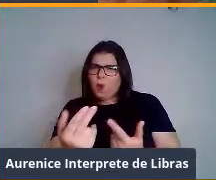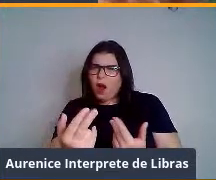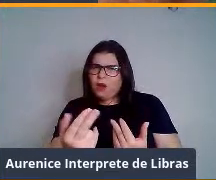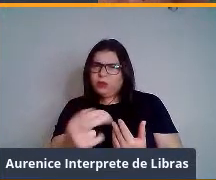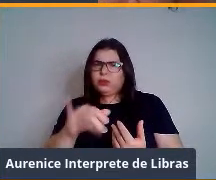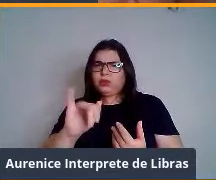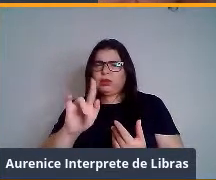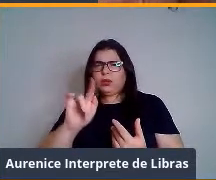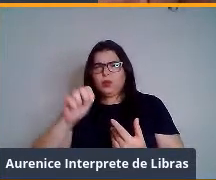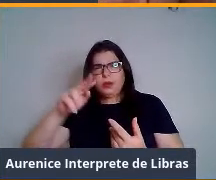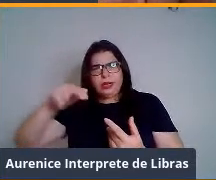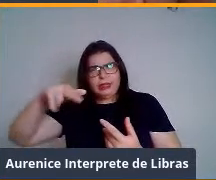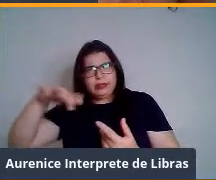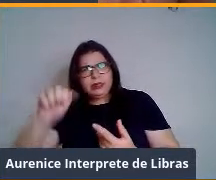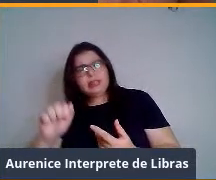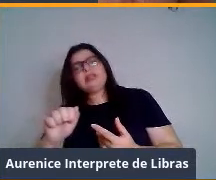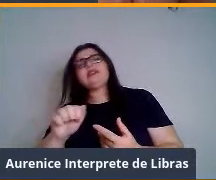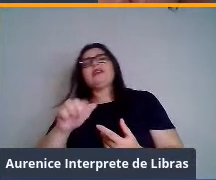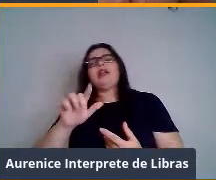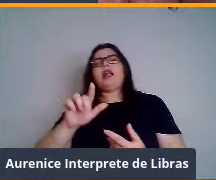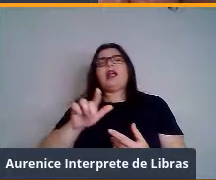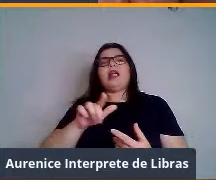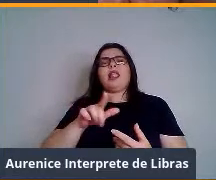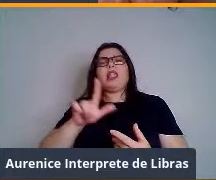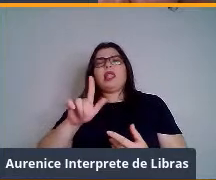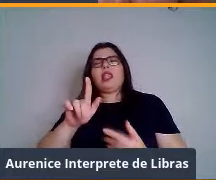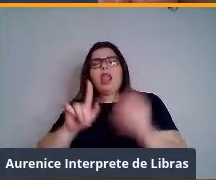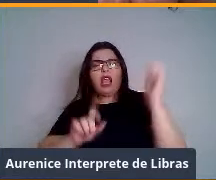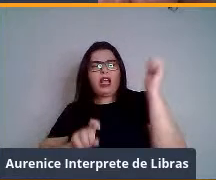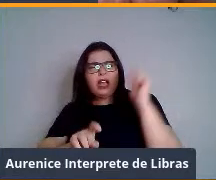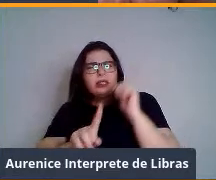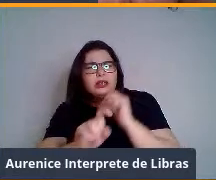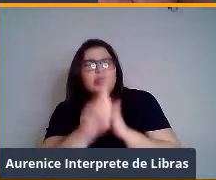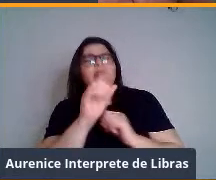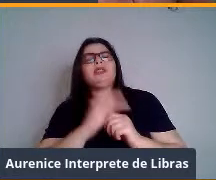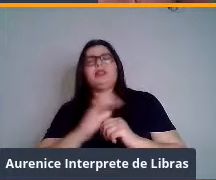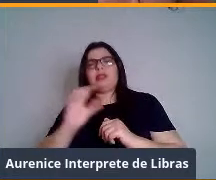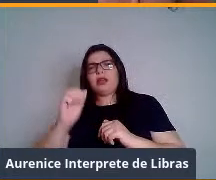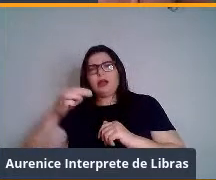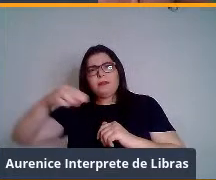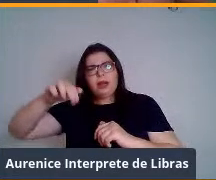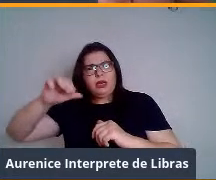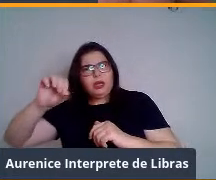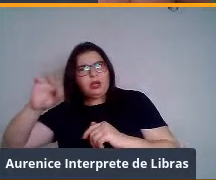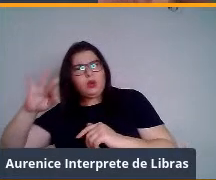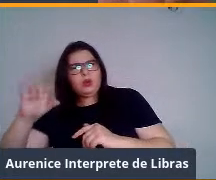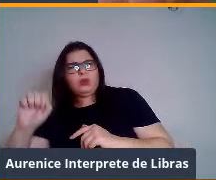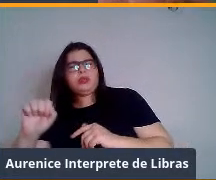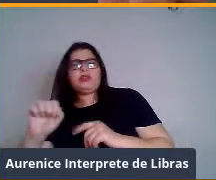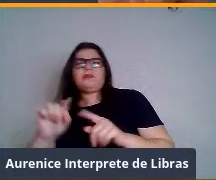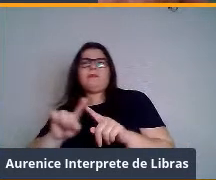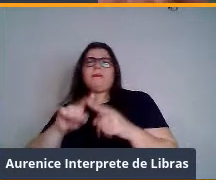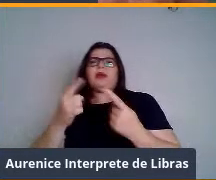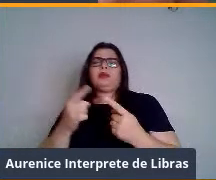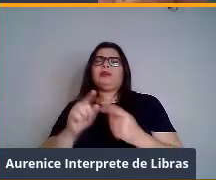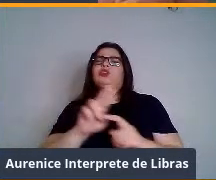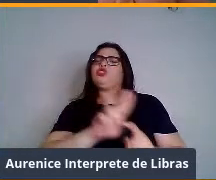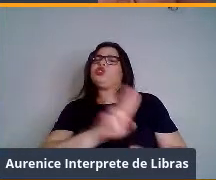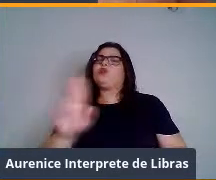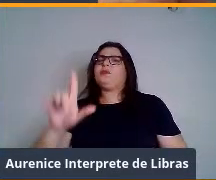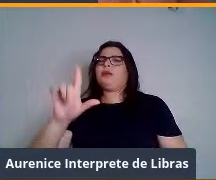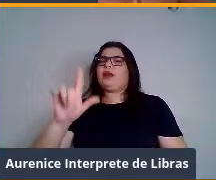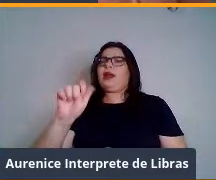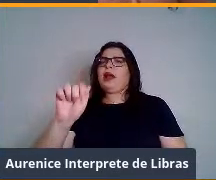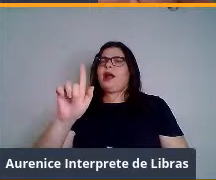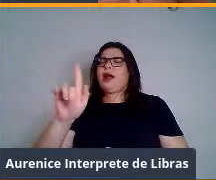Iguanas, lagartixas, camaleões, alguns vão pensar nos dragões de Komodo. Mas, na verdade, esse termo lagartos, entre aspas, deve ser